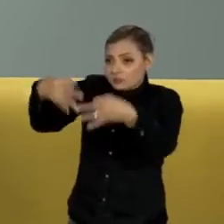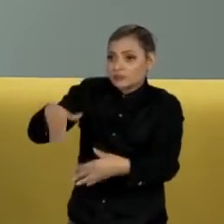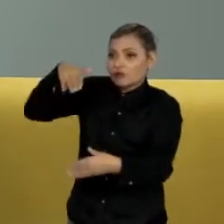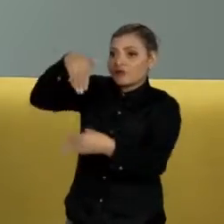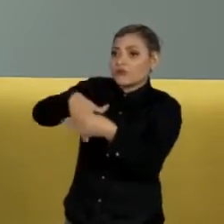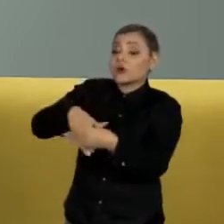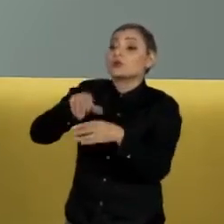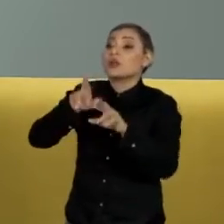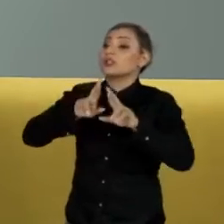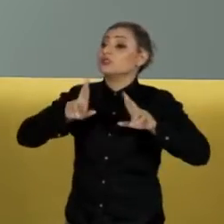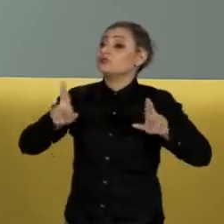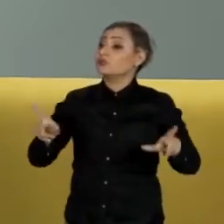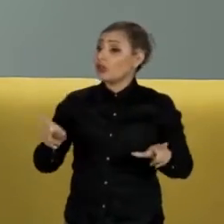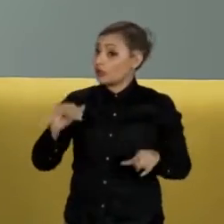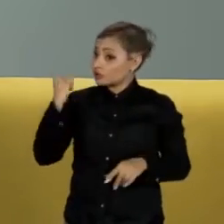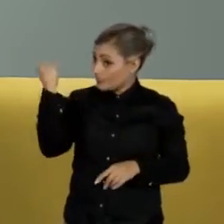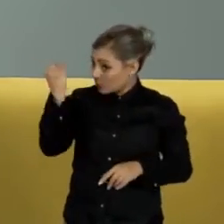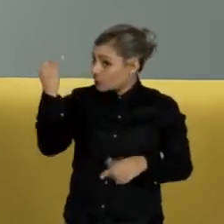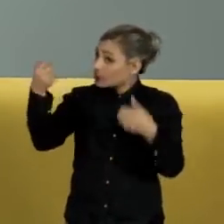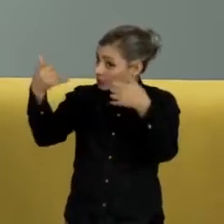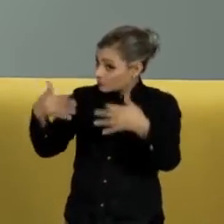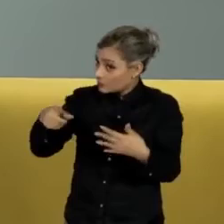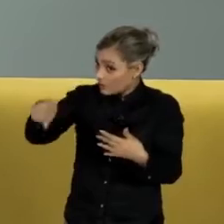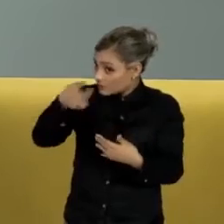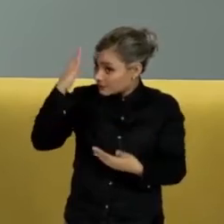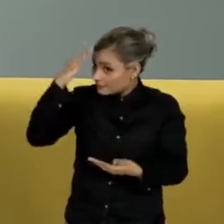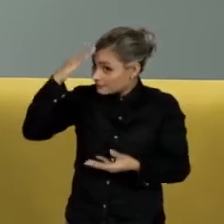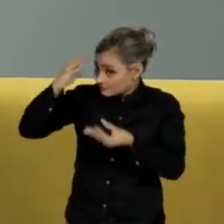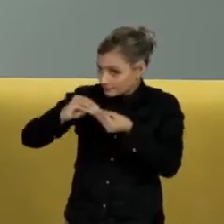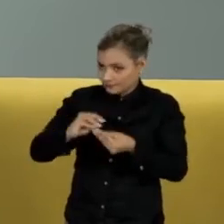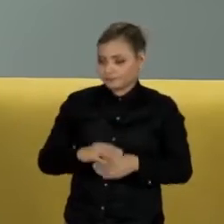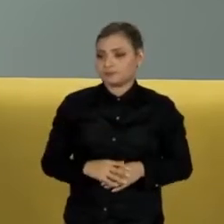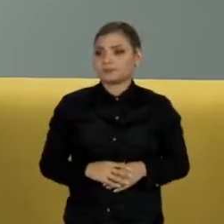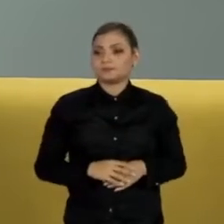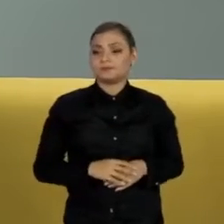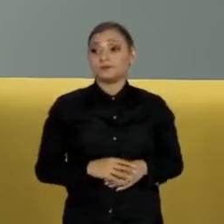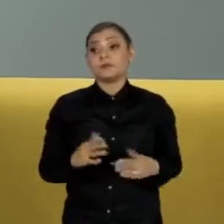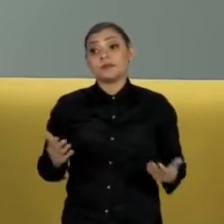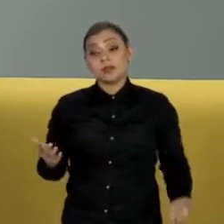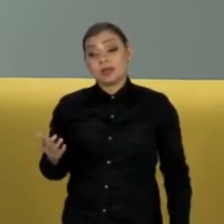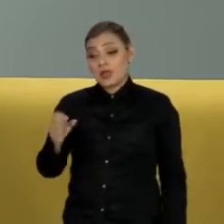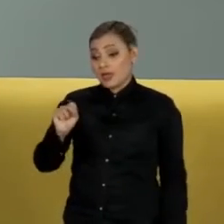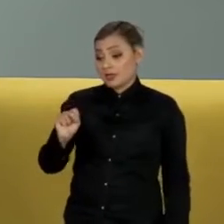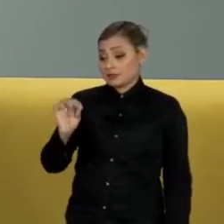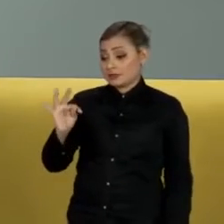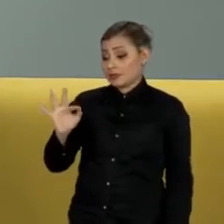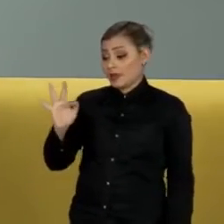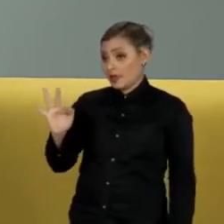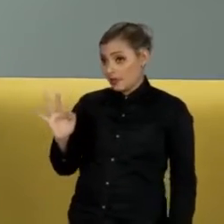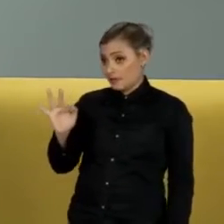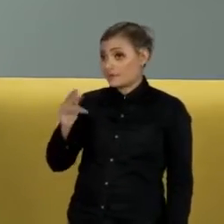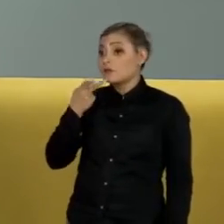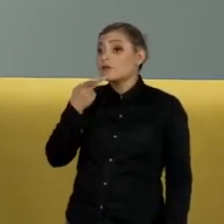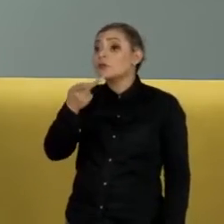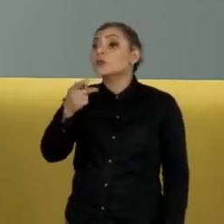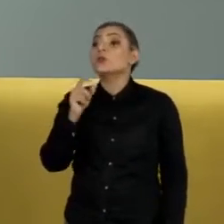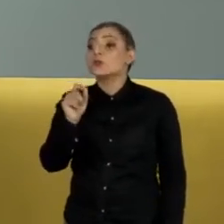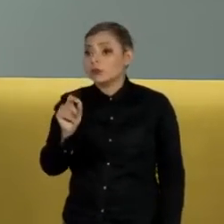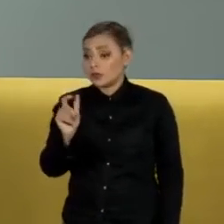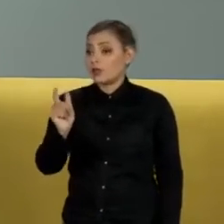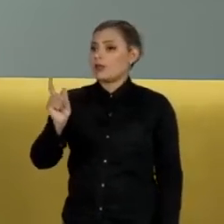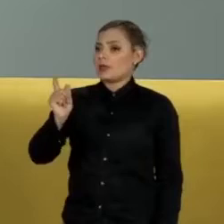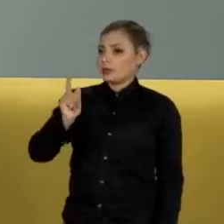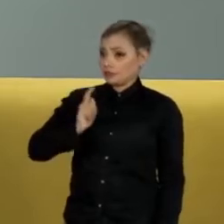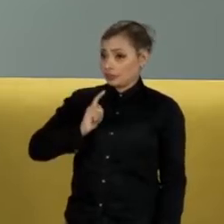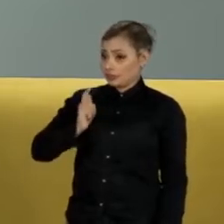distinção fundamental. Fundamental no sentido, olha, o Supremo disse que existe